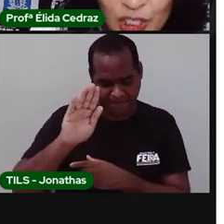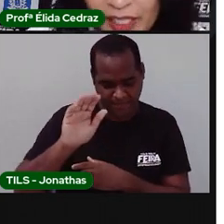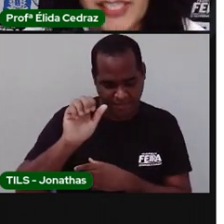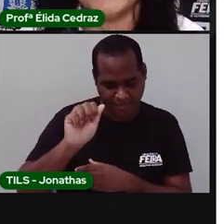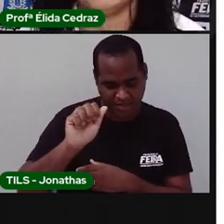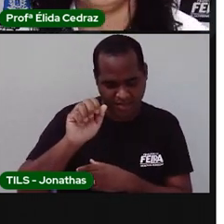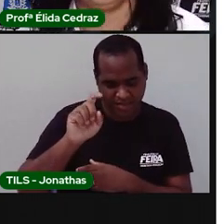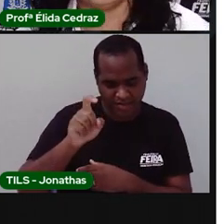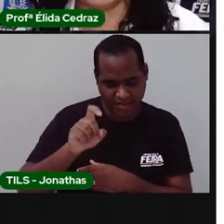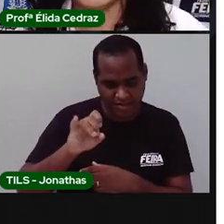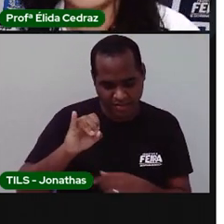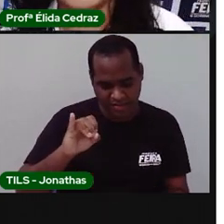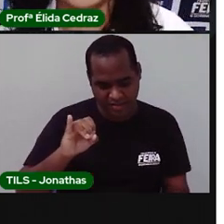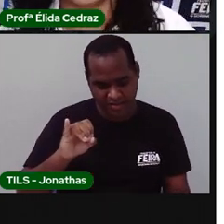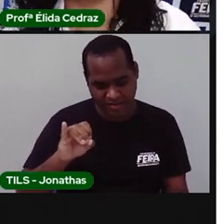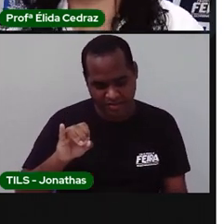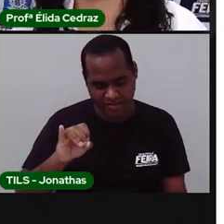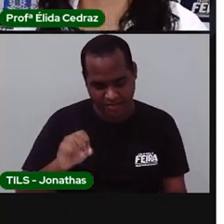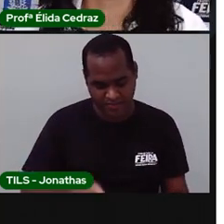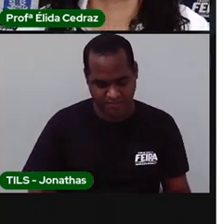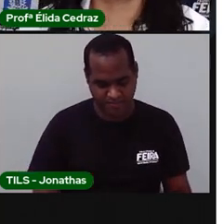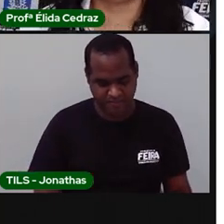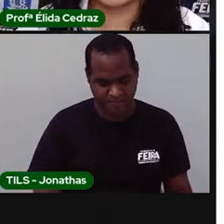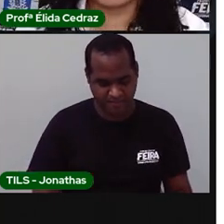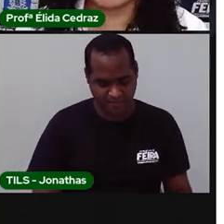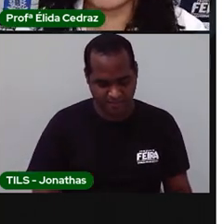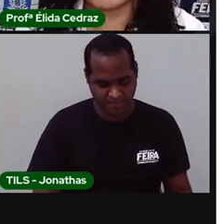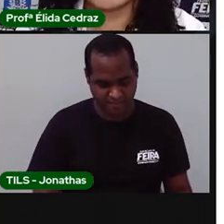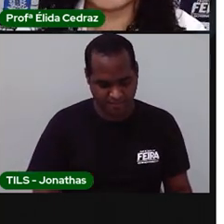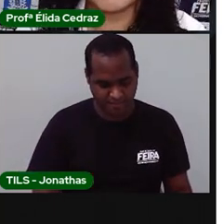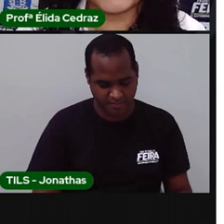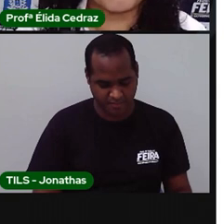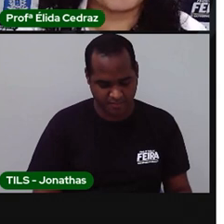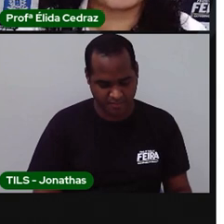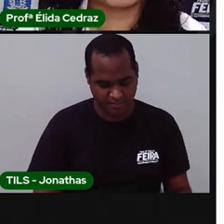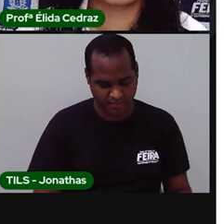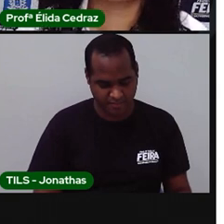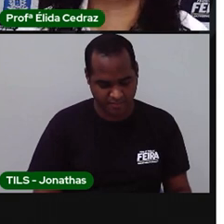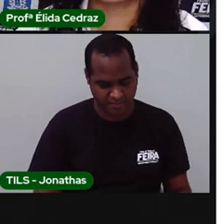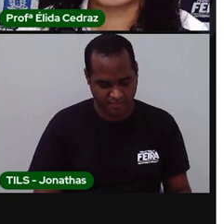Abacaxi. Isso. E a próxima?